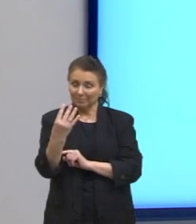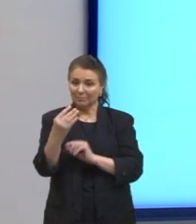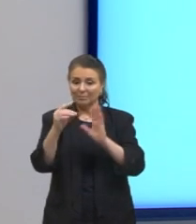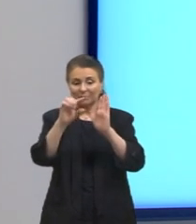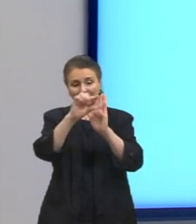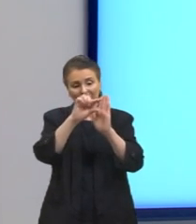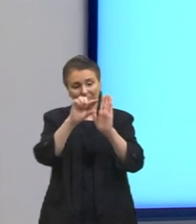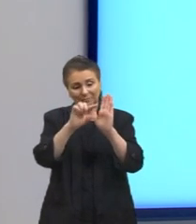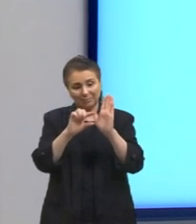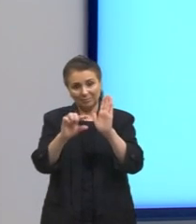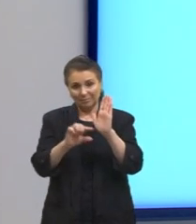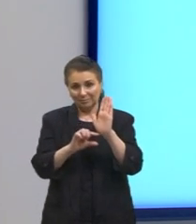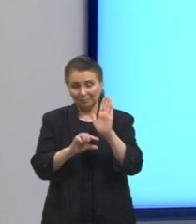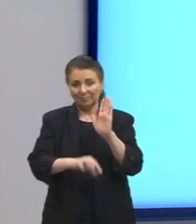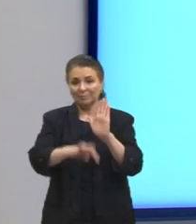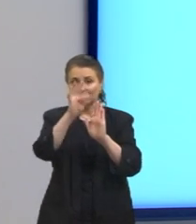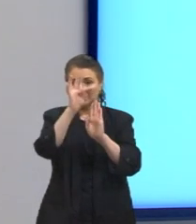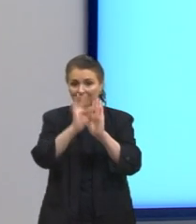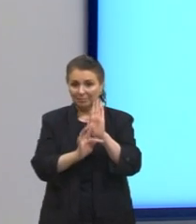A primeira diz assim,